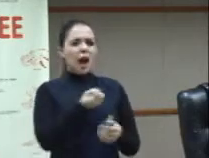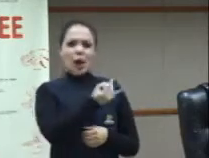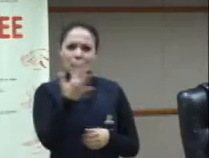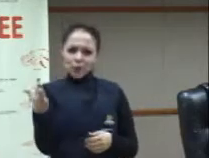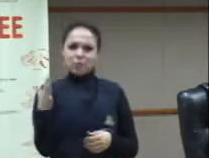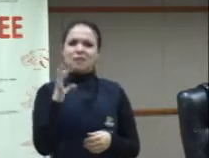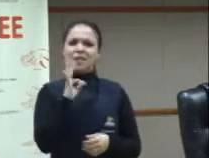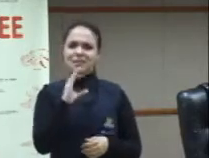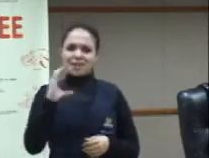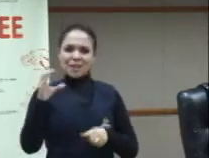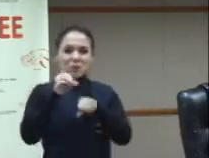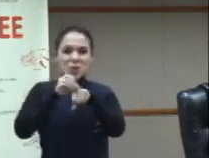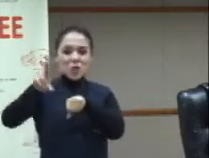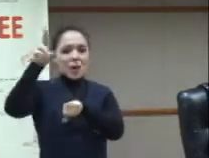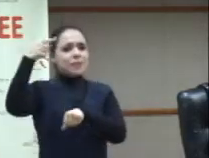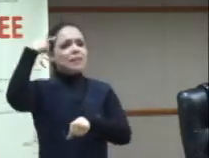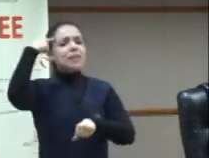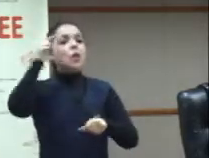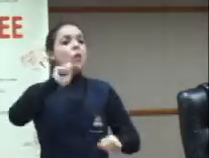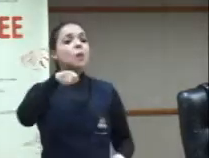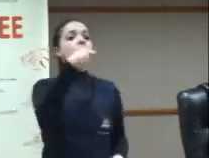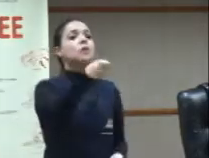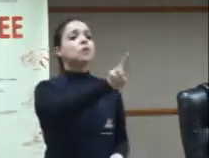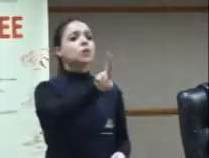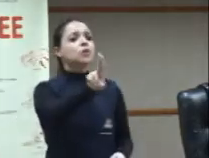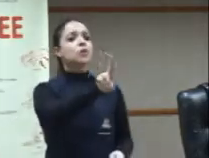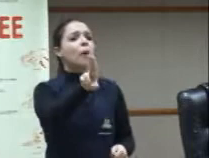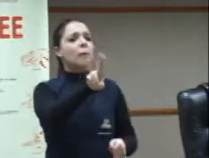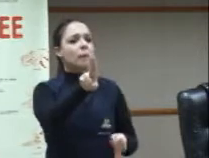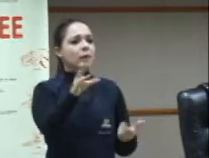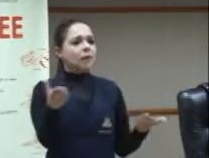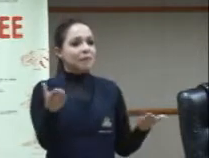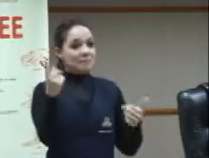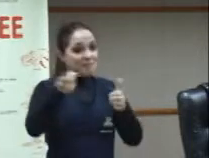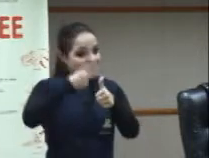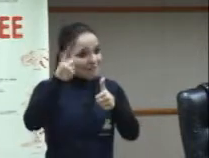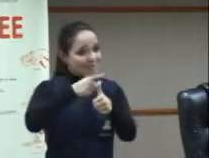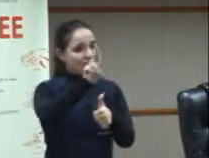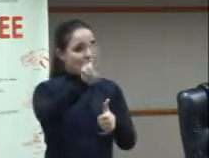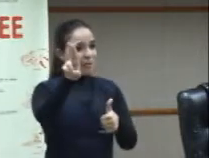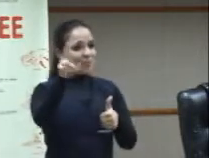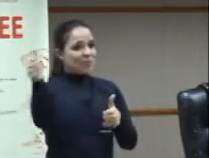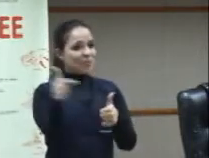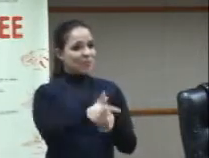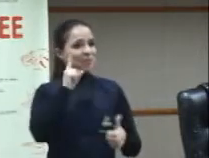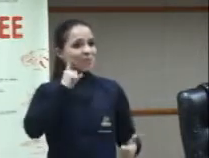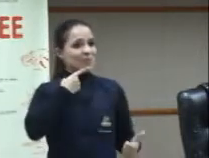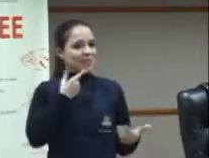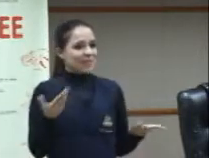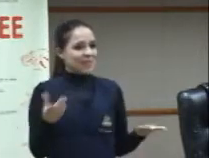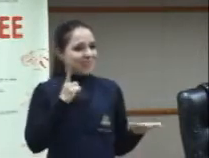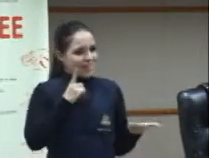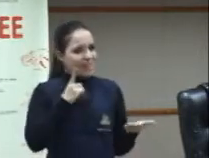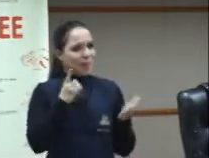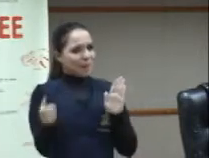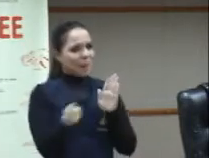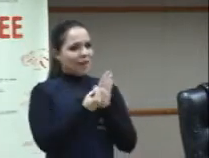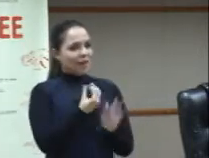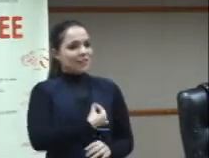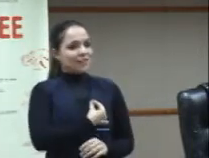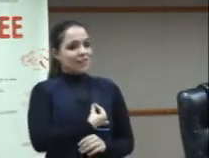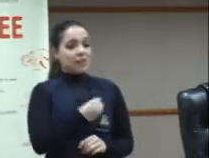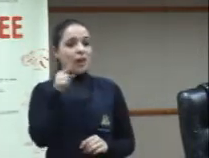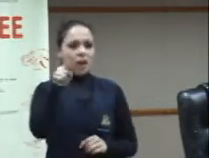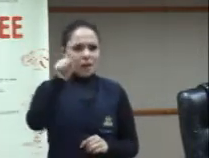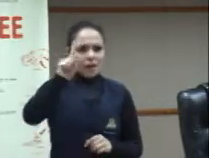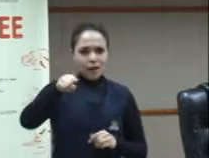tese assim, qual é o nome do surdo? Porque ele sempre é chamado de surdo. E o surdo tem outras marcas sociais, além